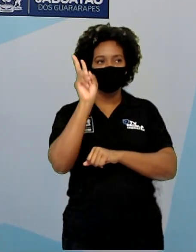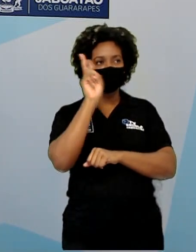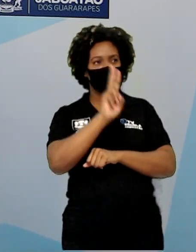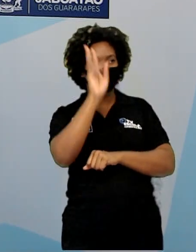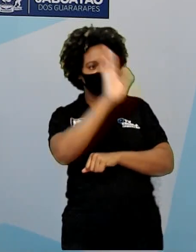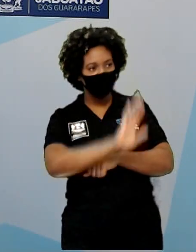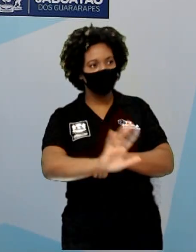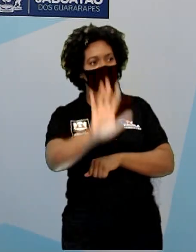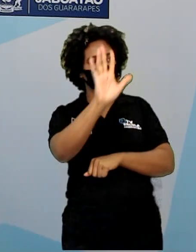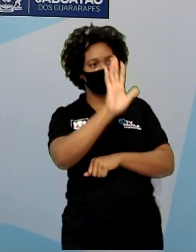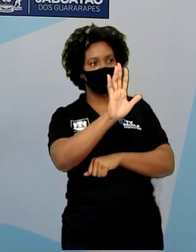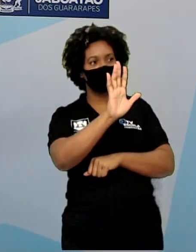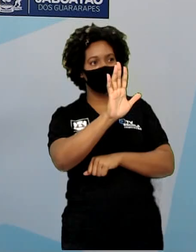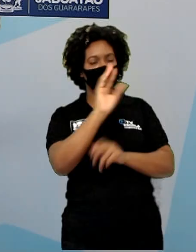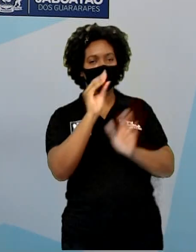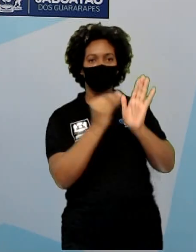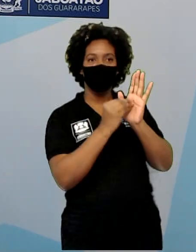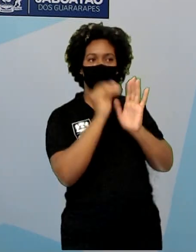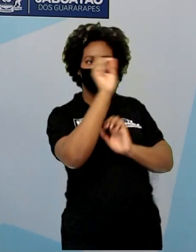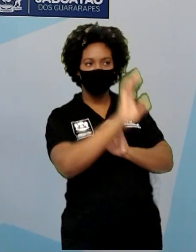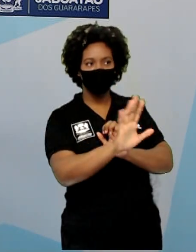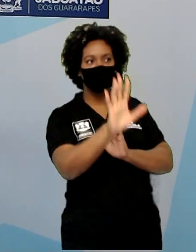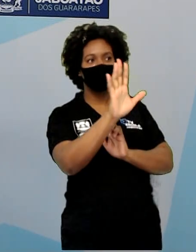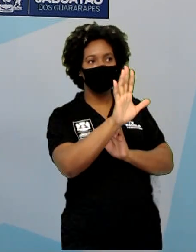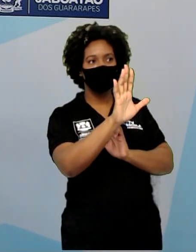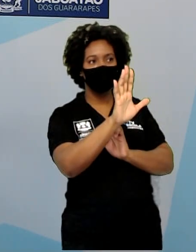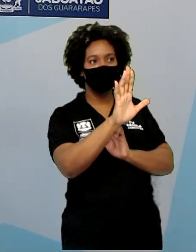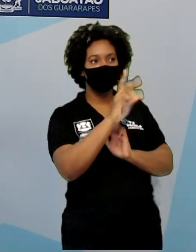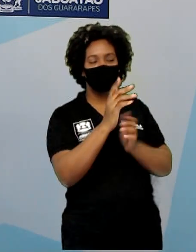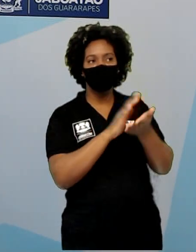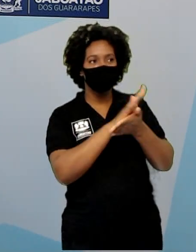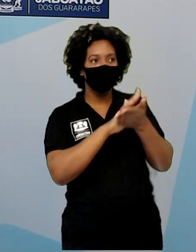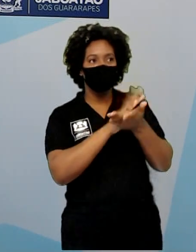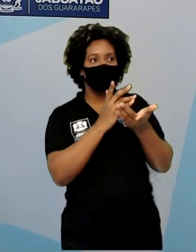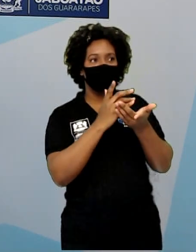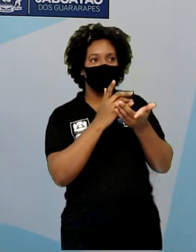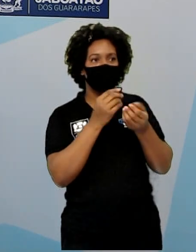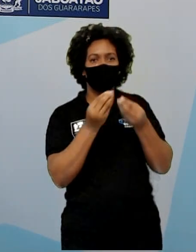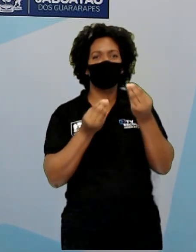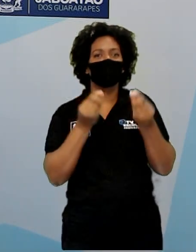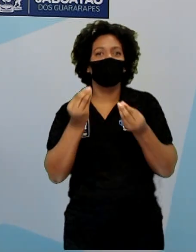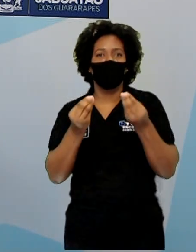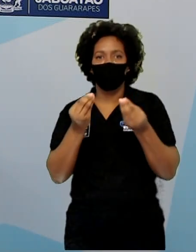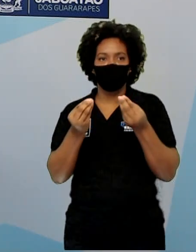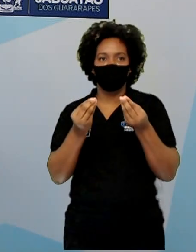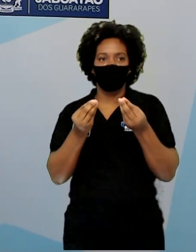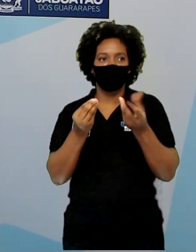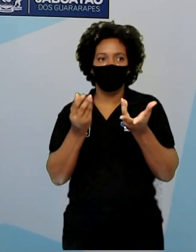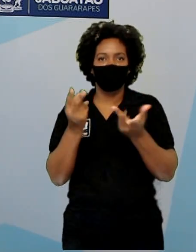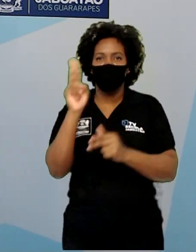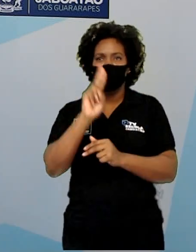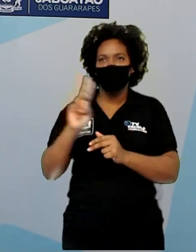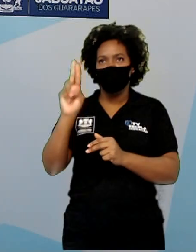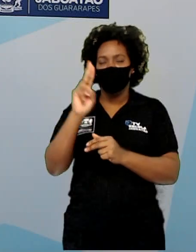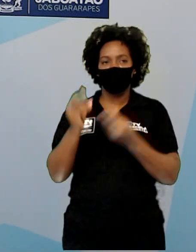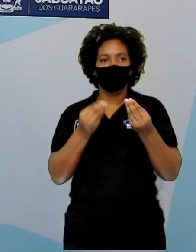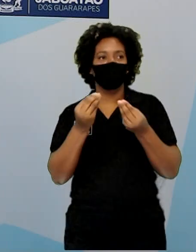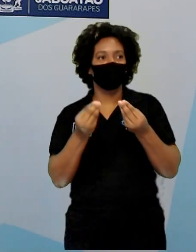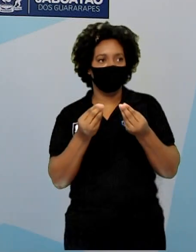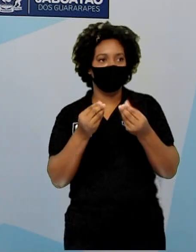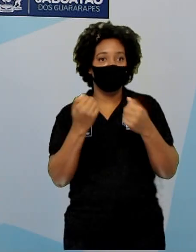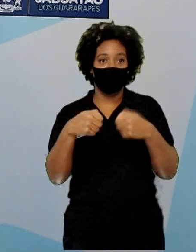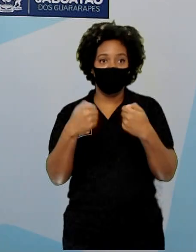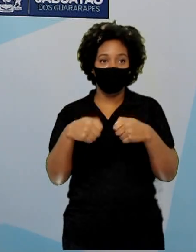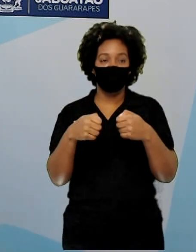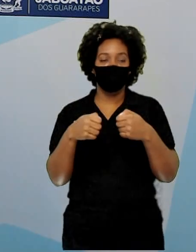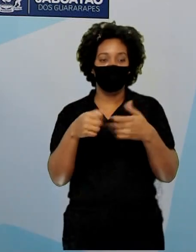colocar só a foto do produto, mais nada, talvez a pessoa nem saiba para que aquele produto serve. Então, precisa ter outras informações.